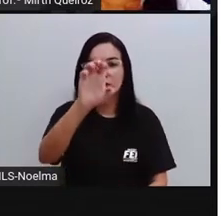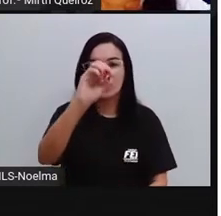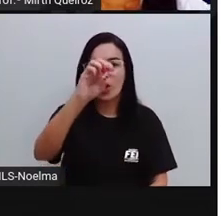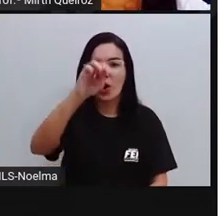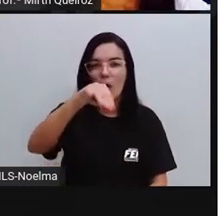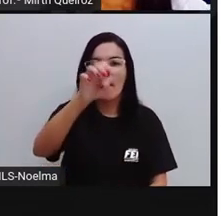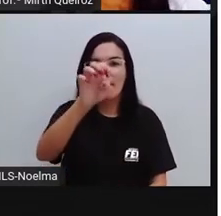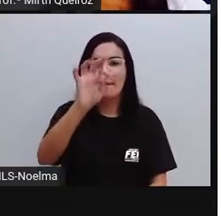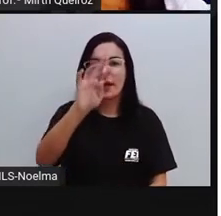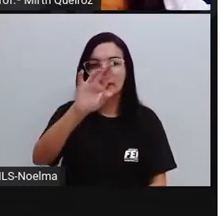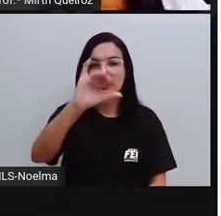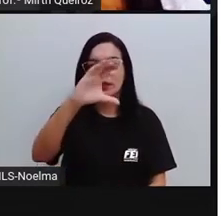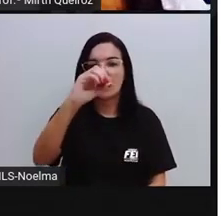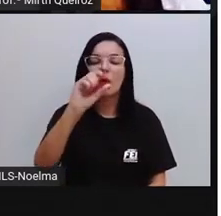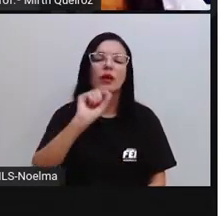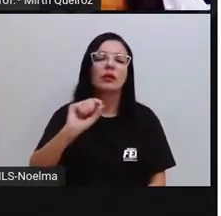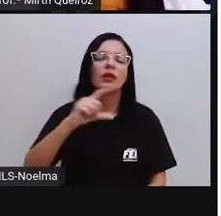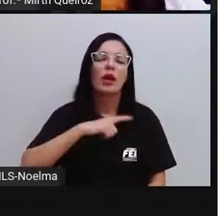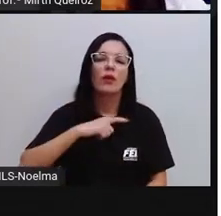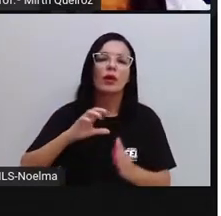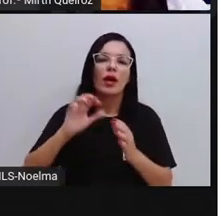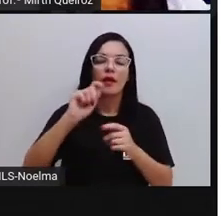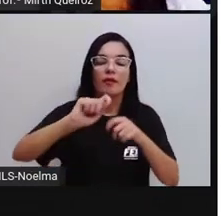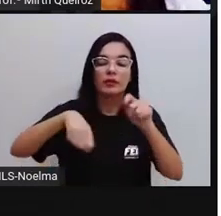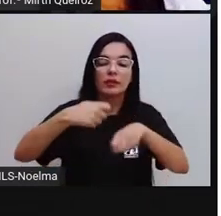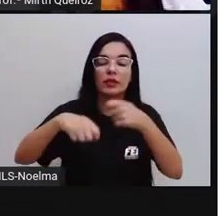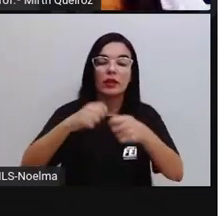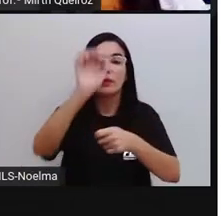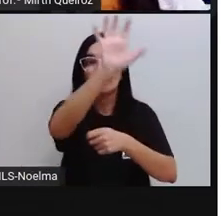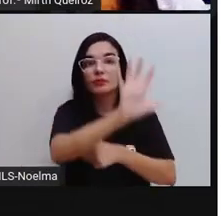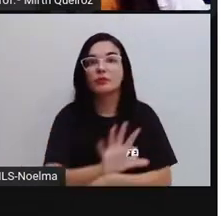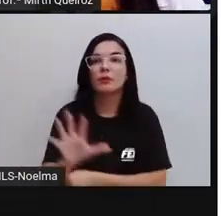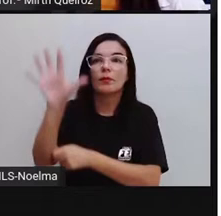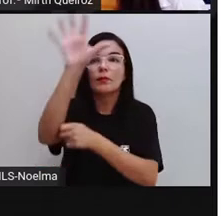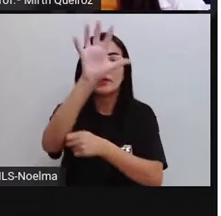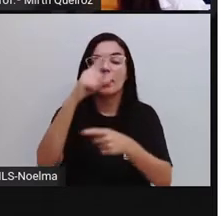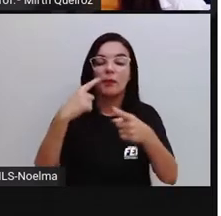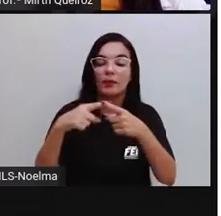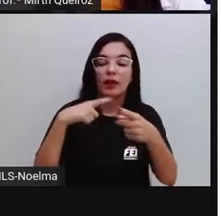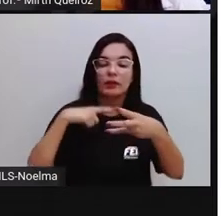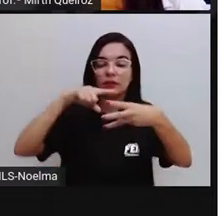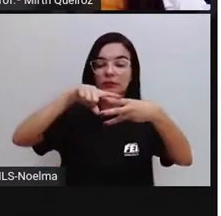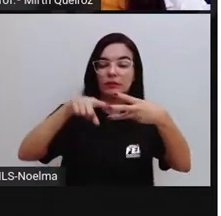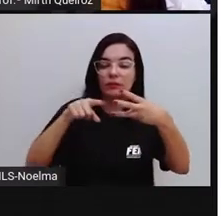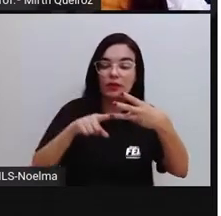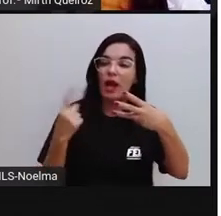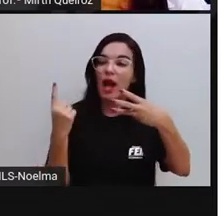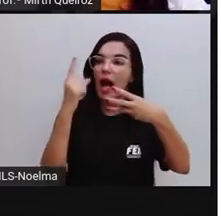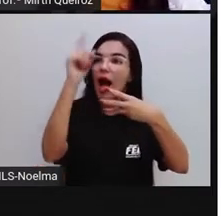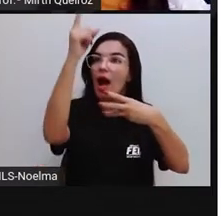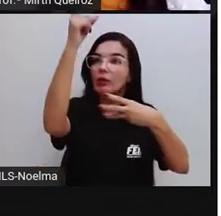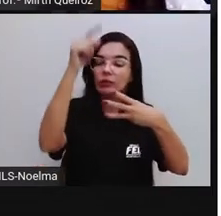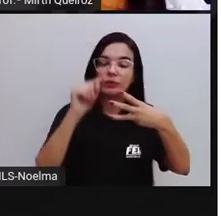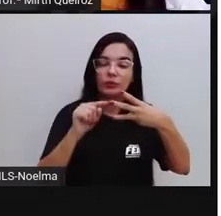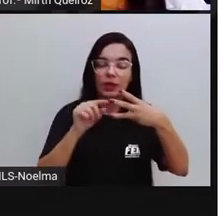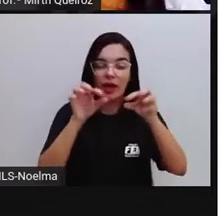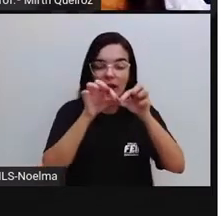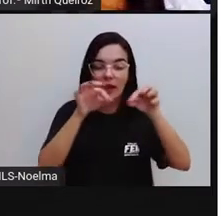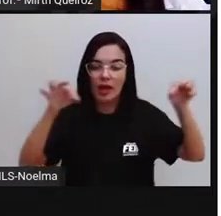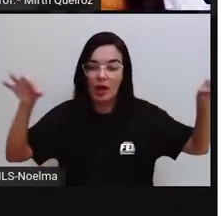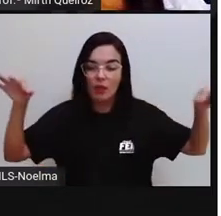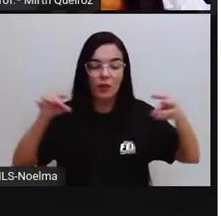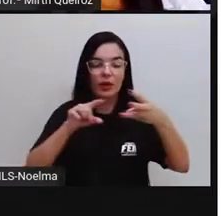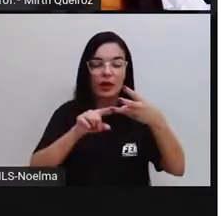figuras espaciais. Por que figuras espaciais? Porque tem altura, largura e profundidade,